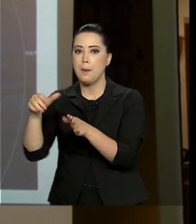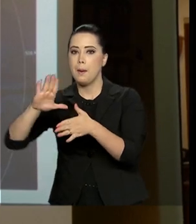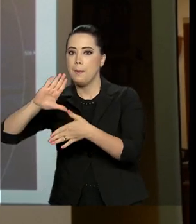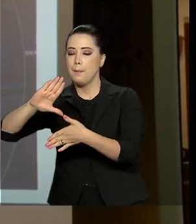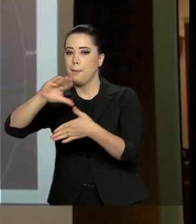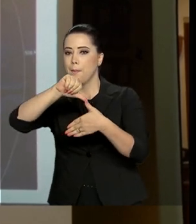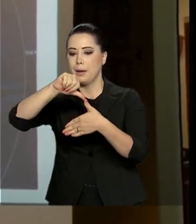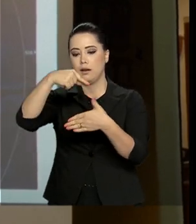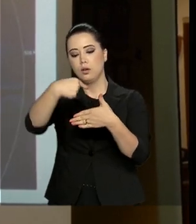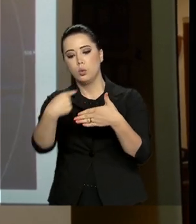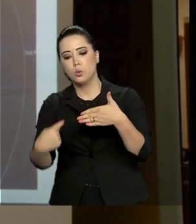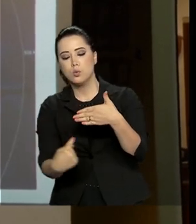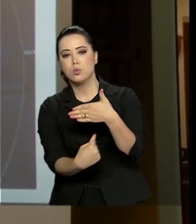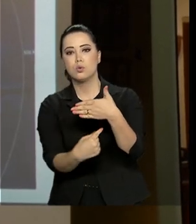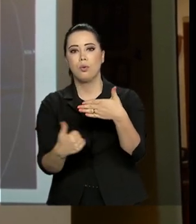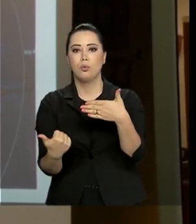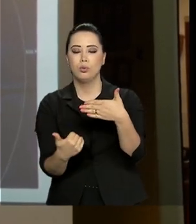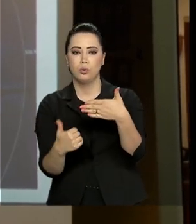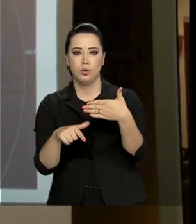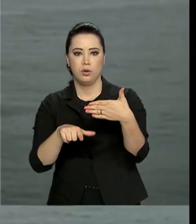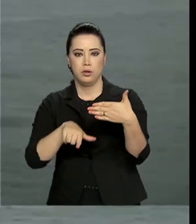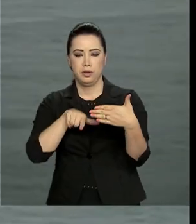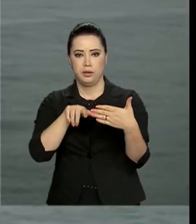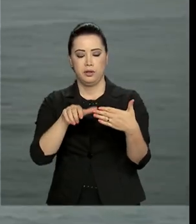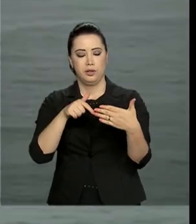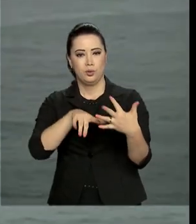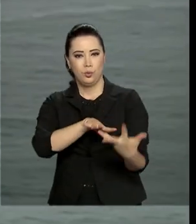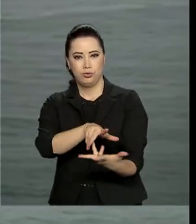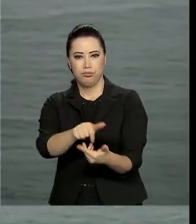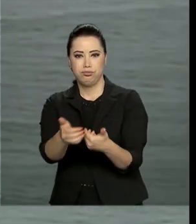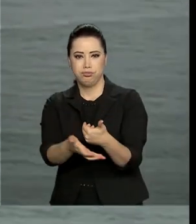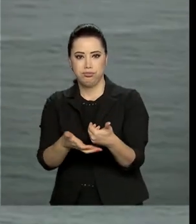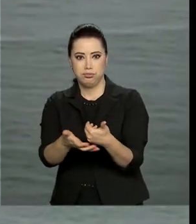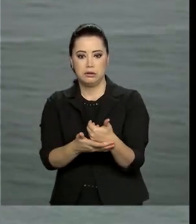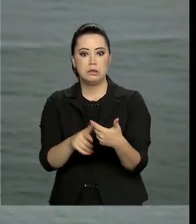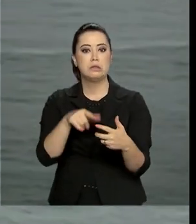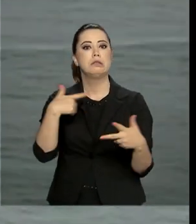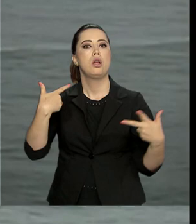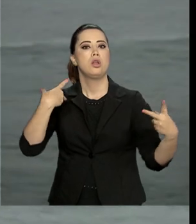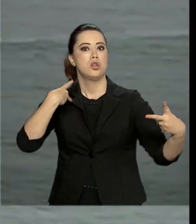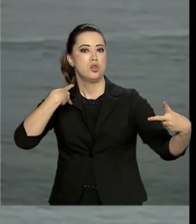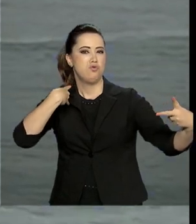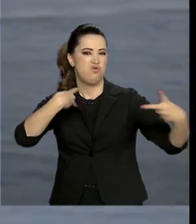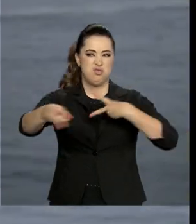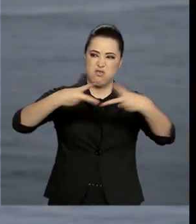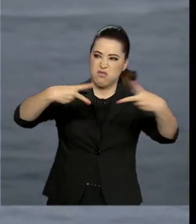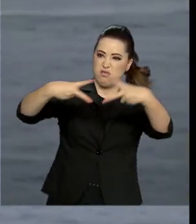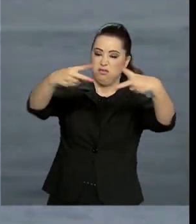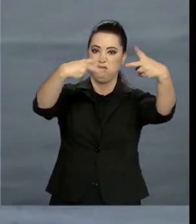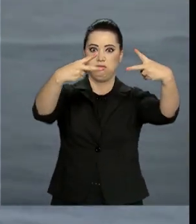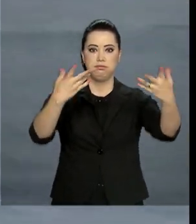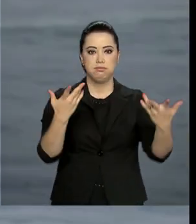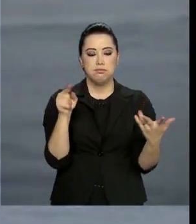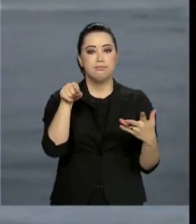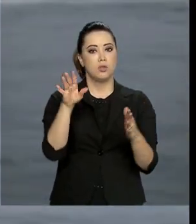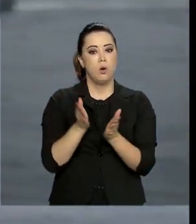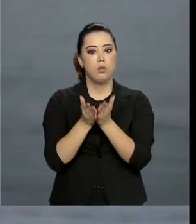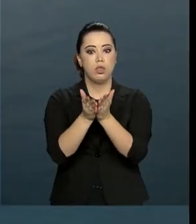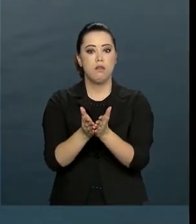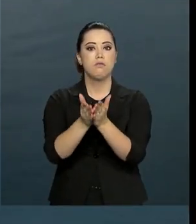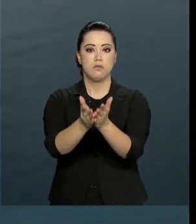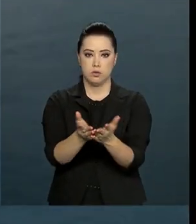Sul da Antártica. A região é conhecida por ser uma das mais turbulentas do planeta. O navio da Marinha do Brasil